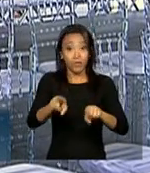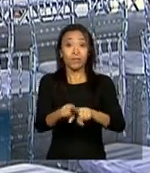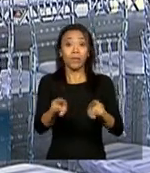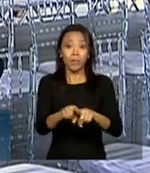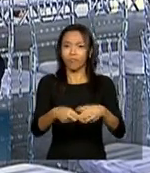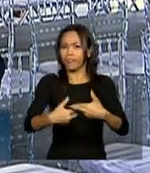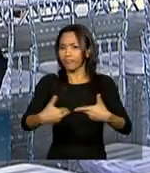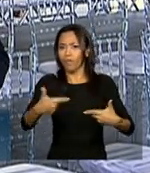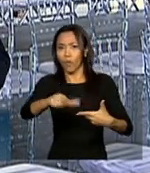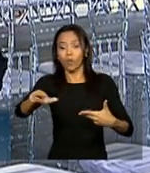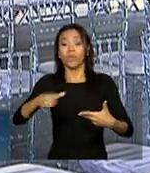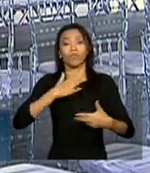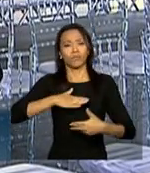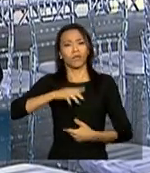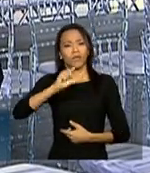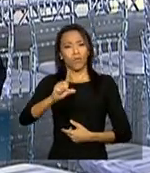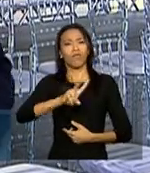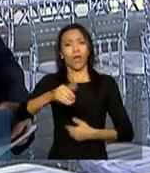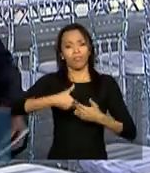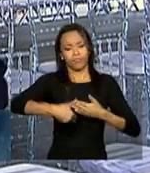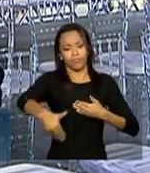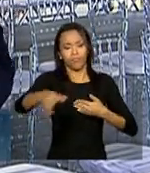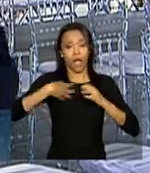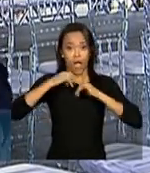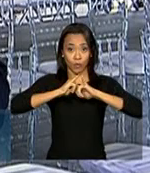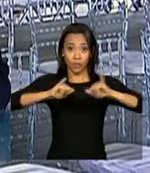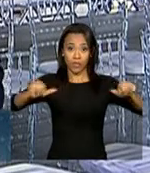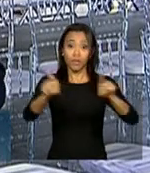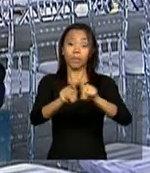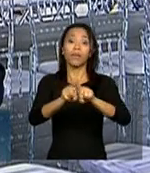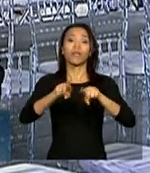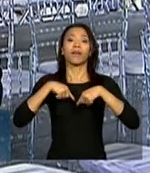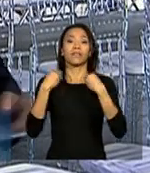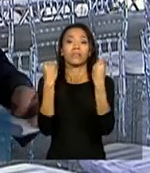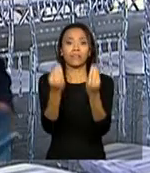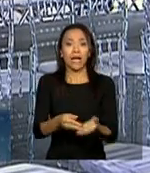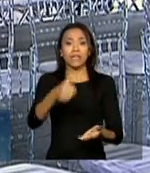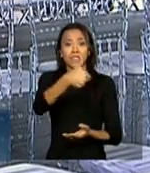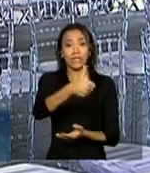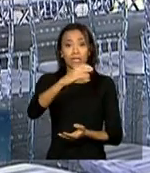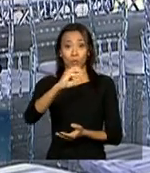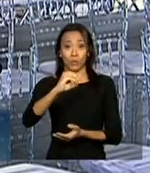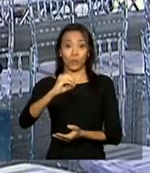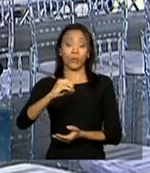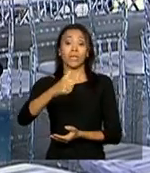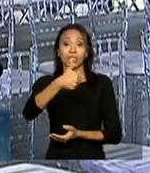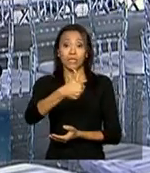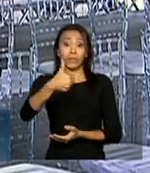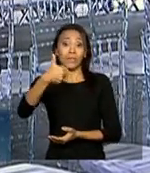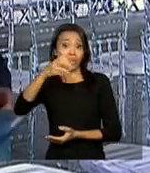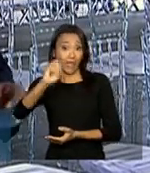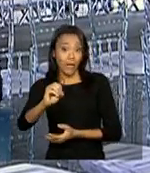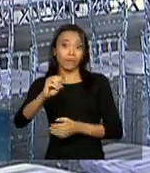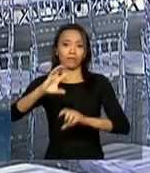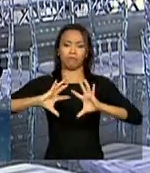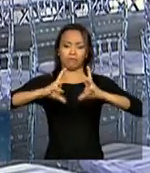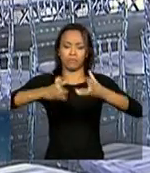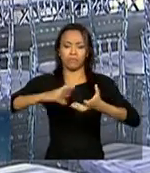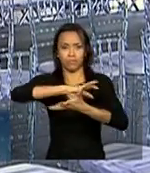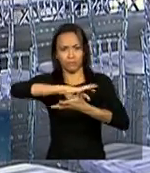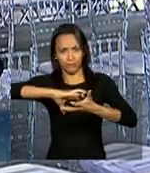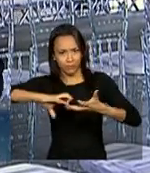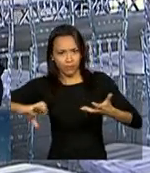será feito daqui a pouco, na mesma cerimônia em que serão doadas 110 máquinas para conservação de estradas vicinais, como